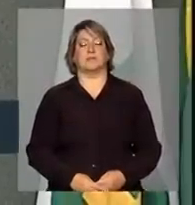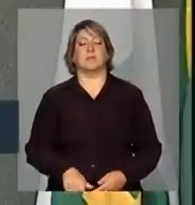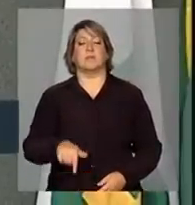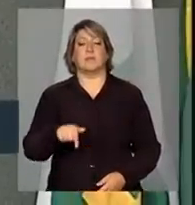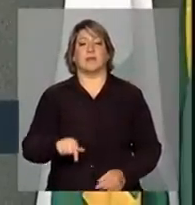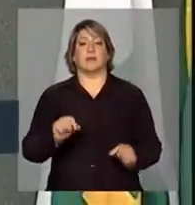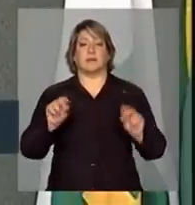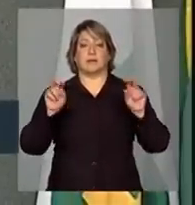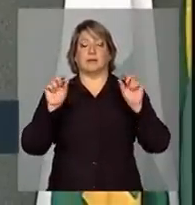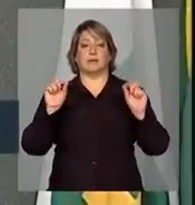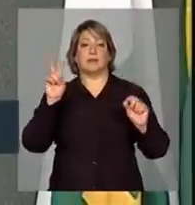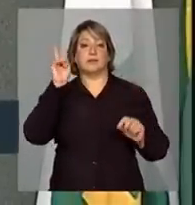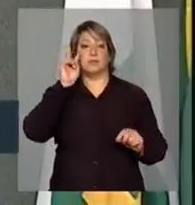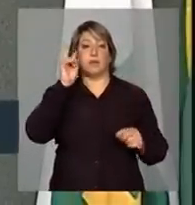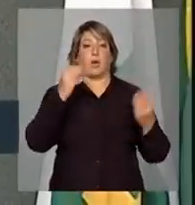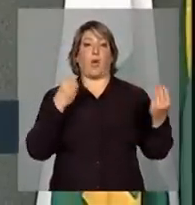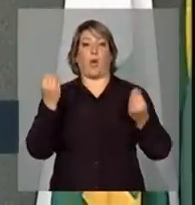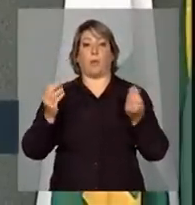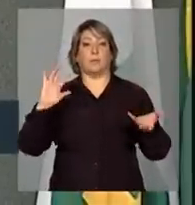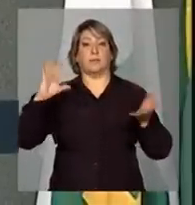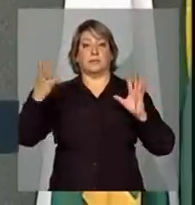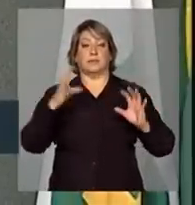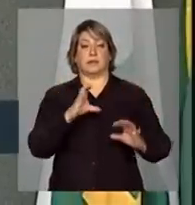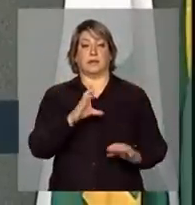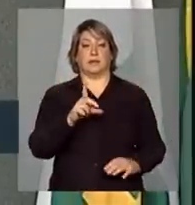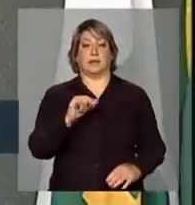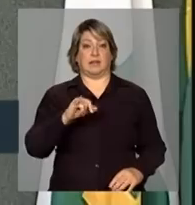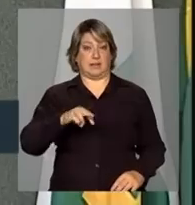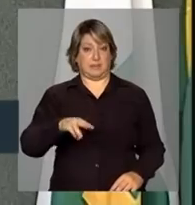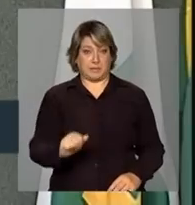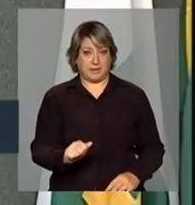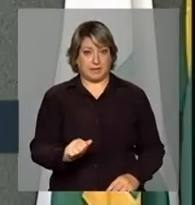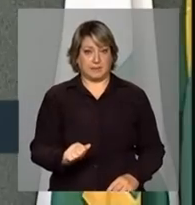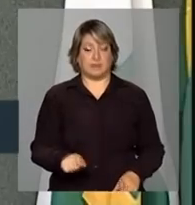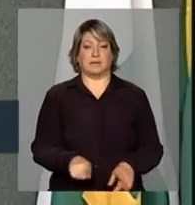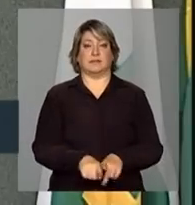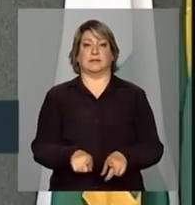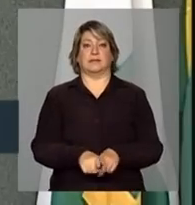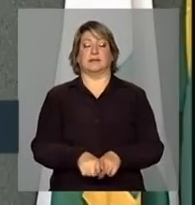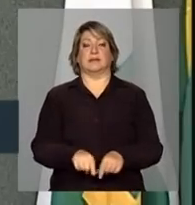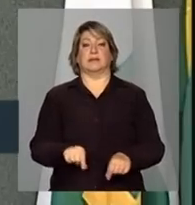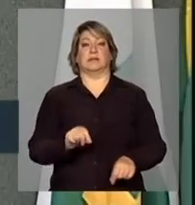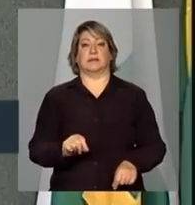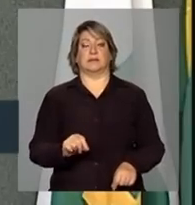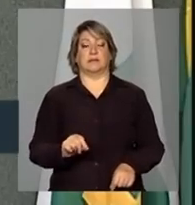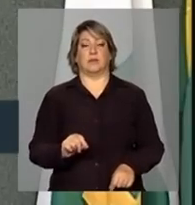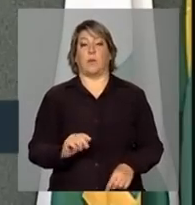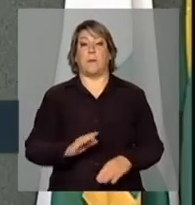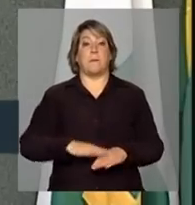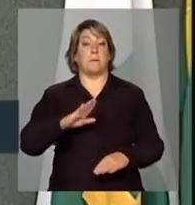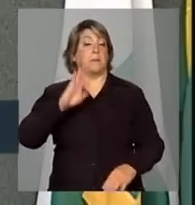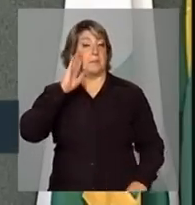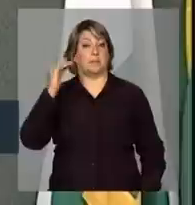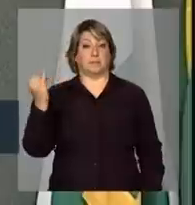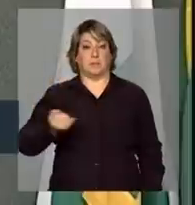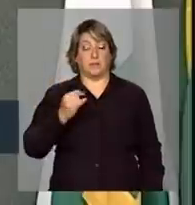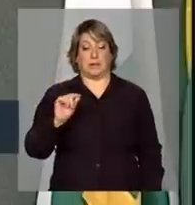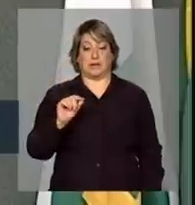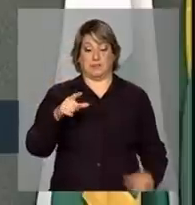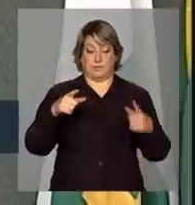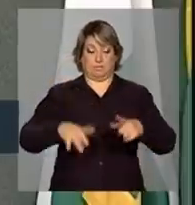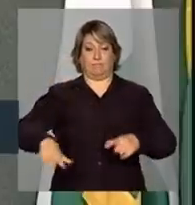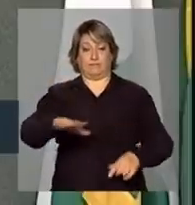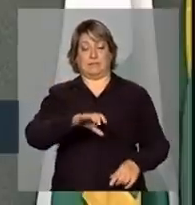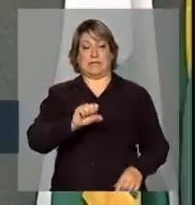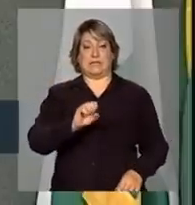comportamento do clima. A questão mais significativa continua sendo o semiárido,